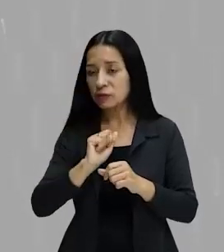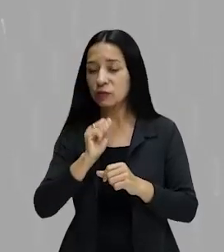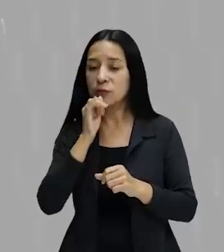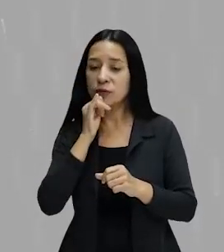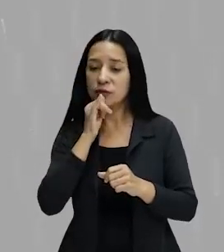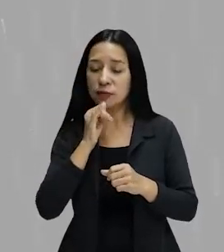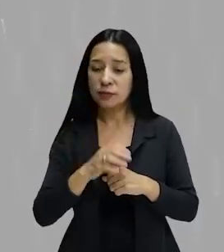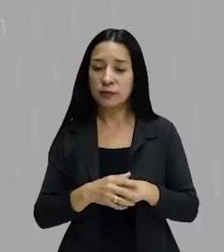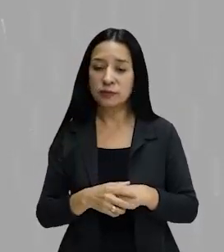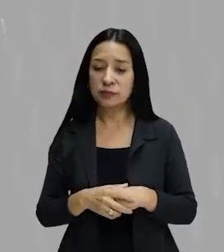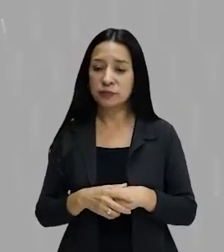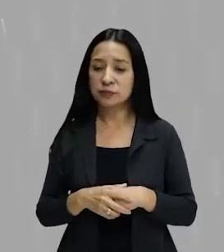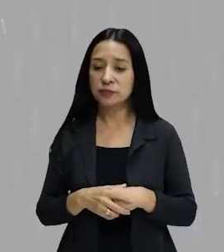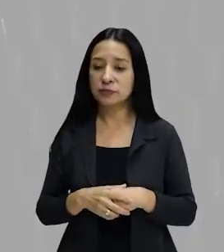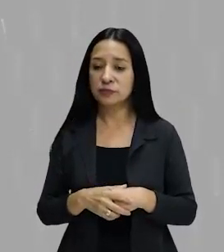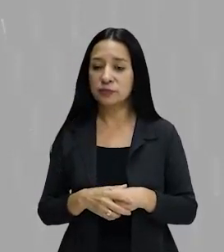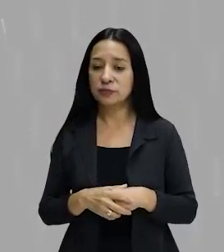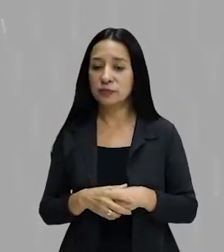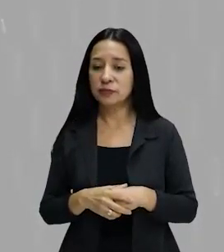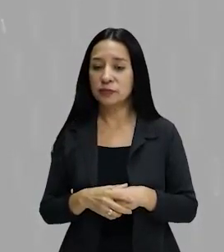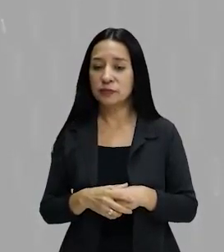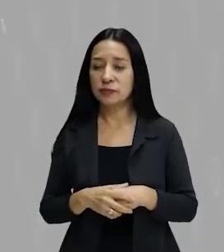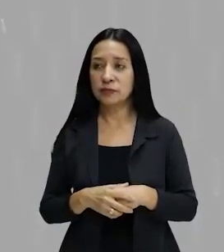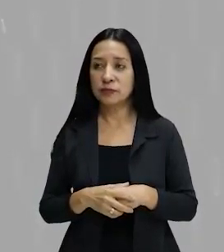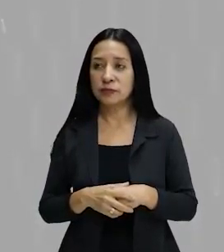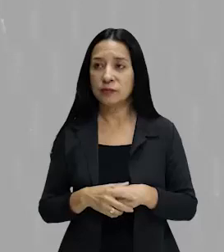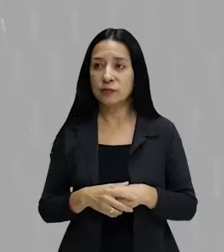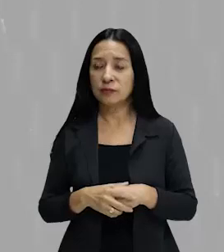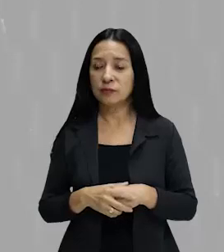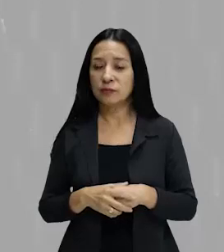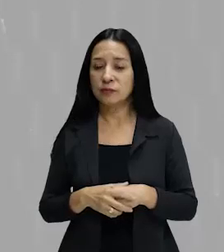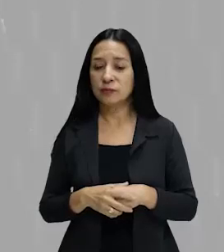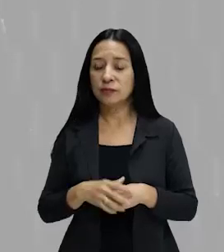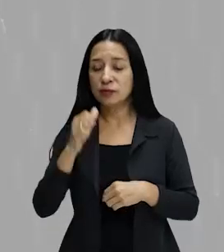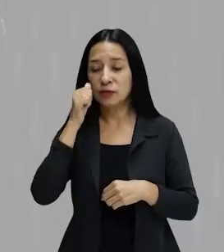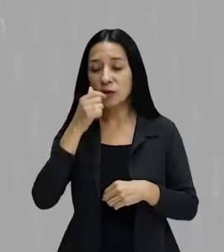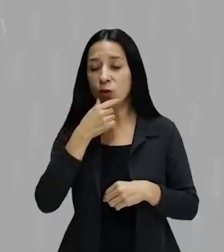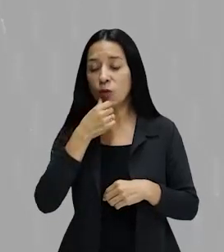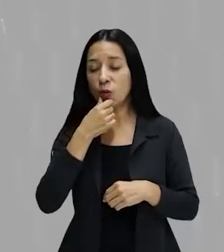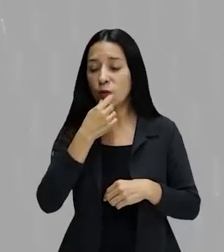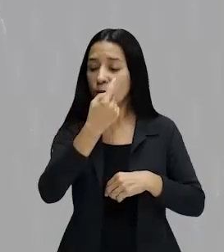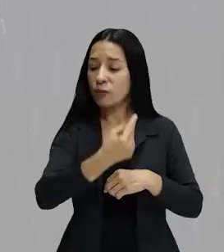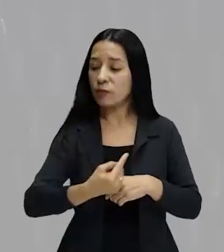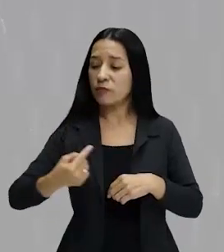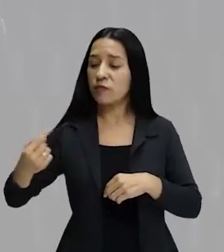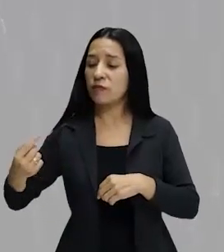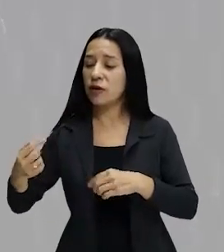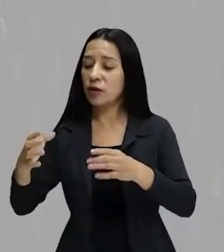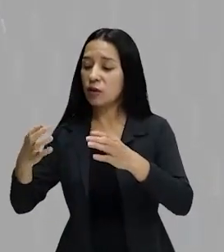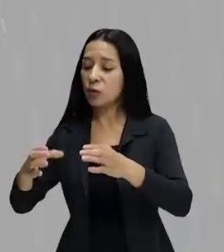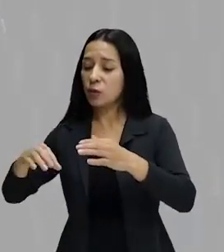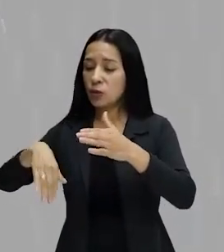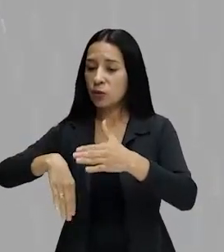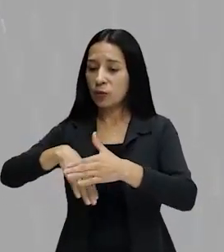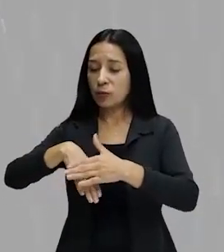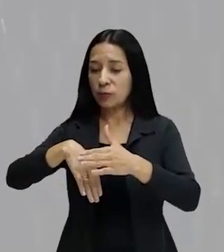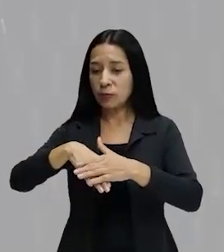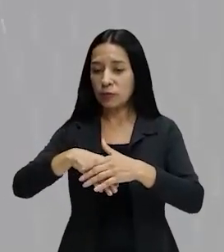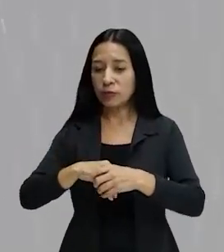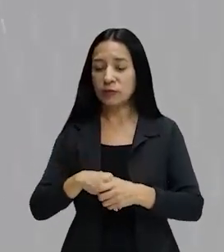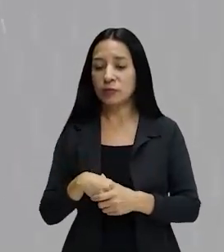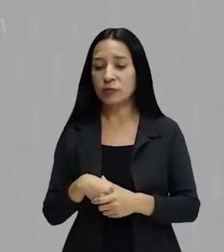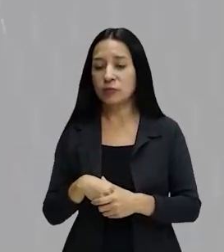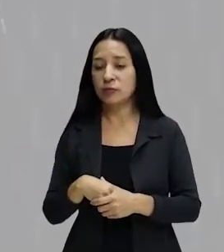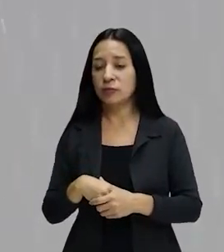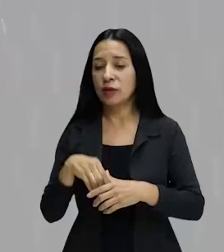às terças-feiras jogar bola. Então, essas expressões aí, vai lembrando. Tempo, modo e